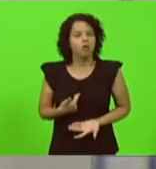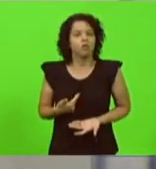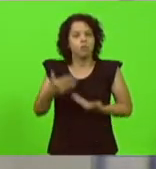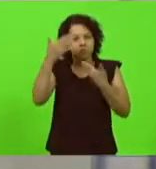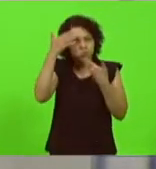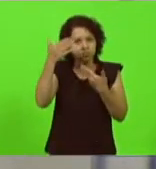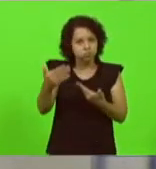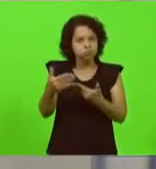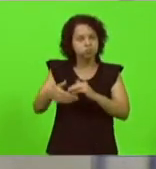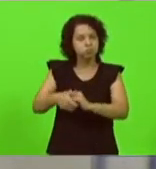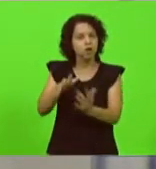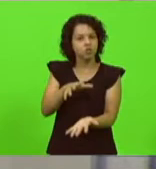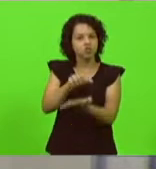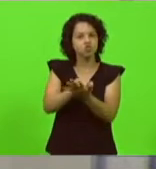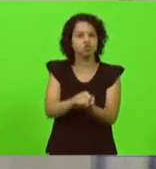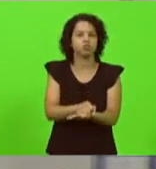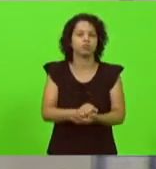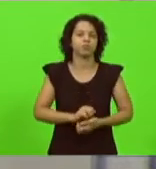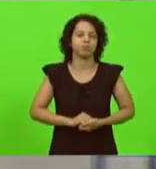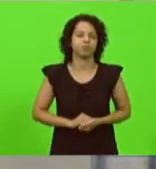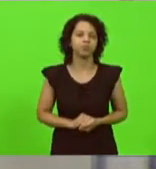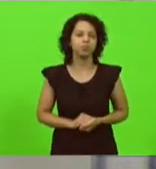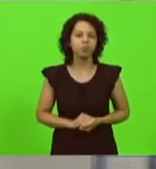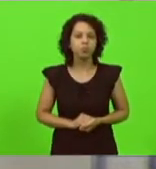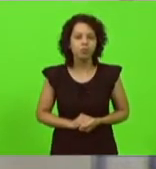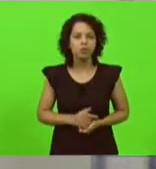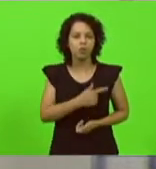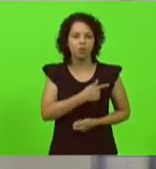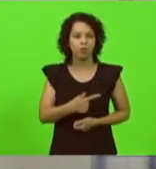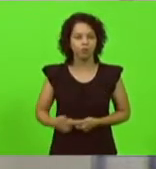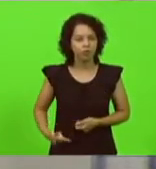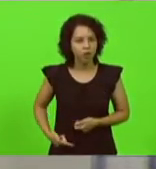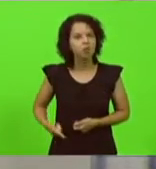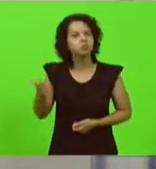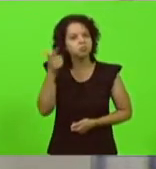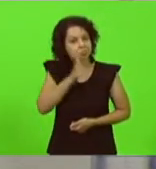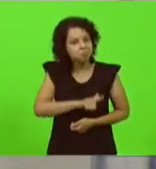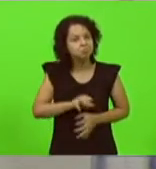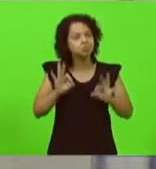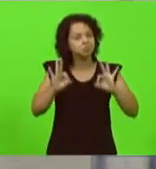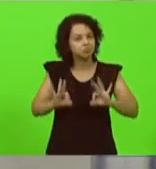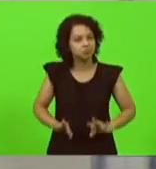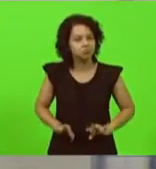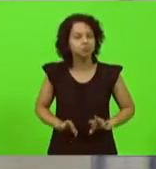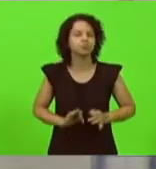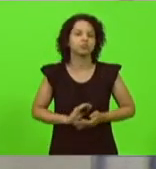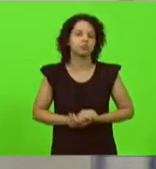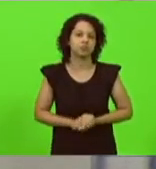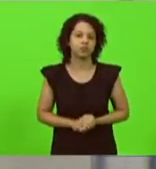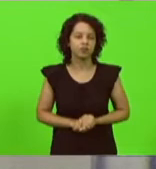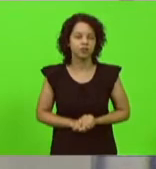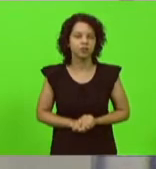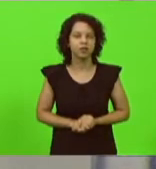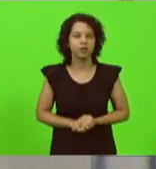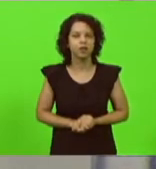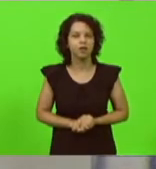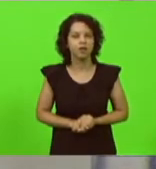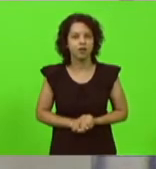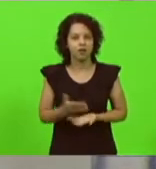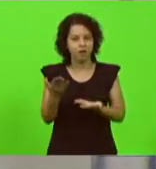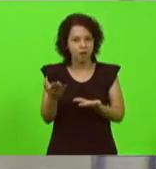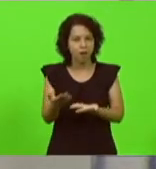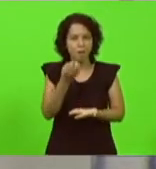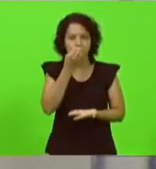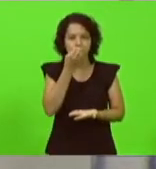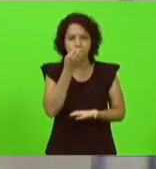registros de que o governo acertou o governo acertou a pegar ao pegar este bom